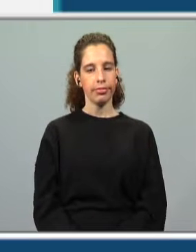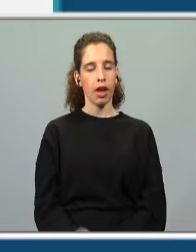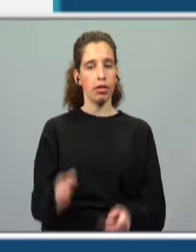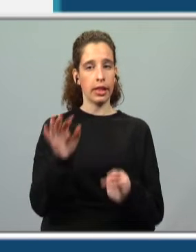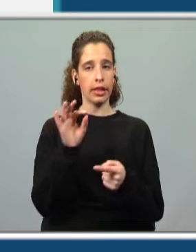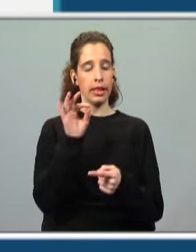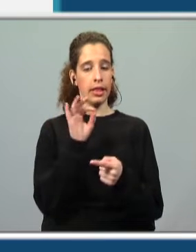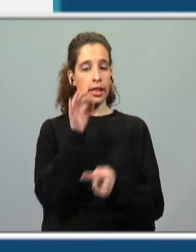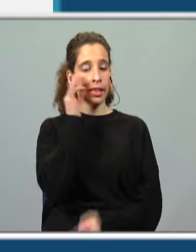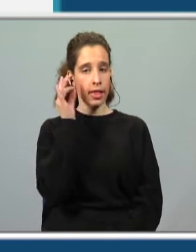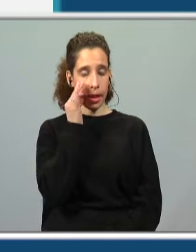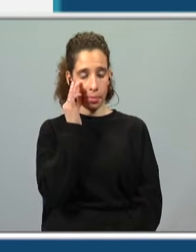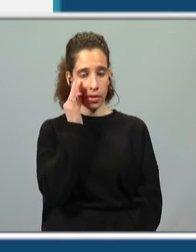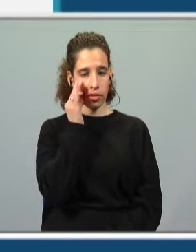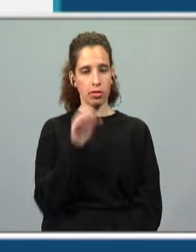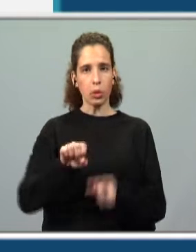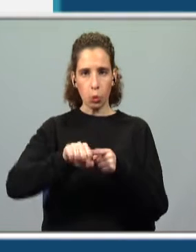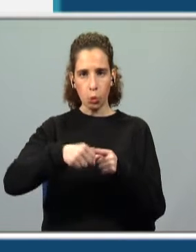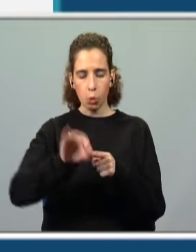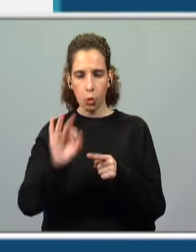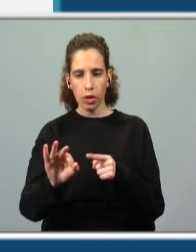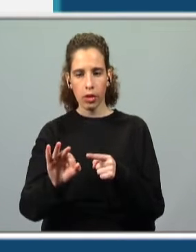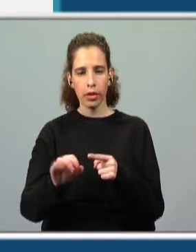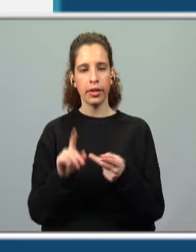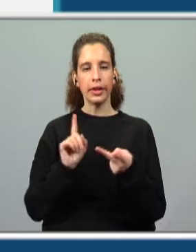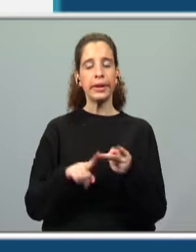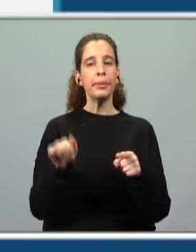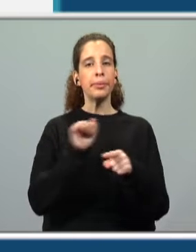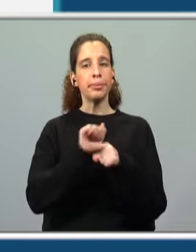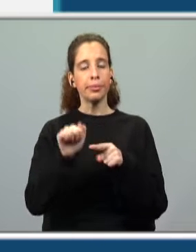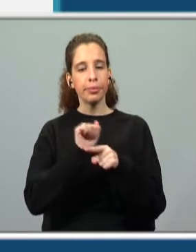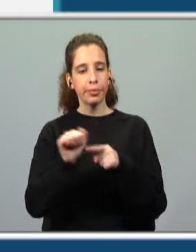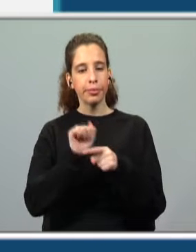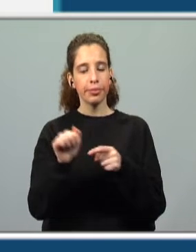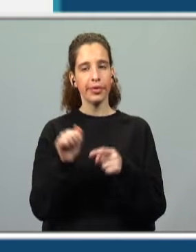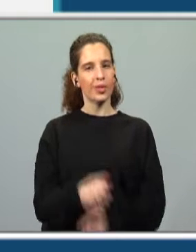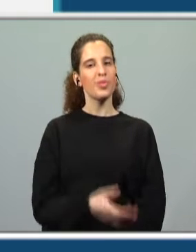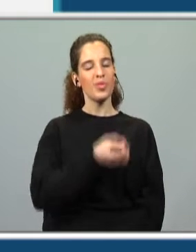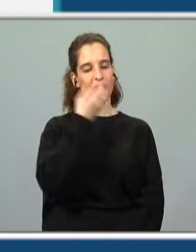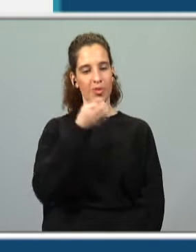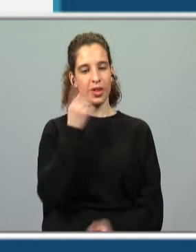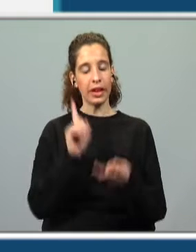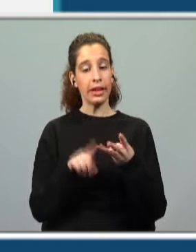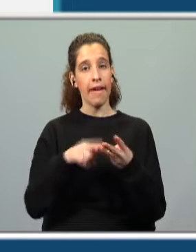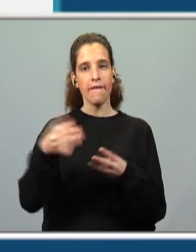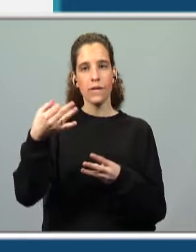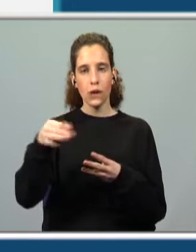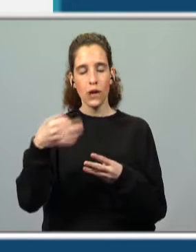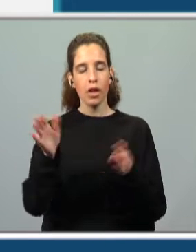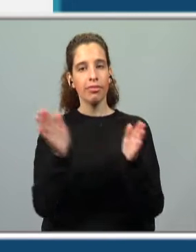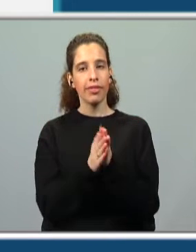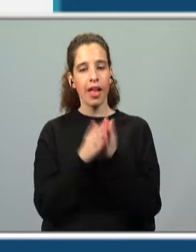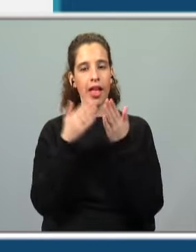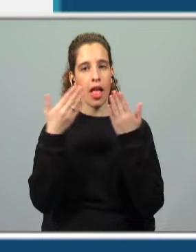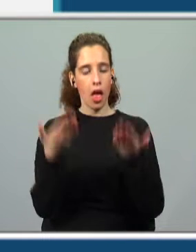Lápis. Temos, bem afiado. A borracha. Muito bem. A folha ou